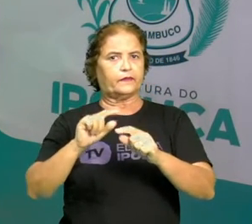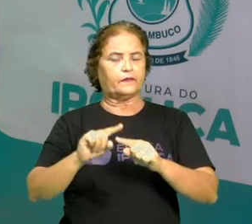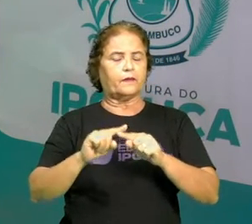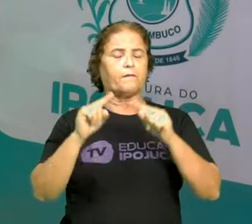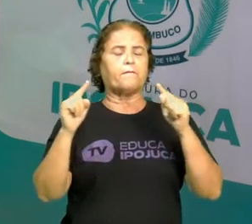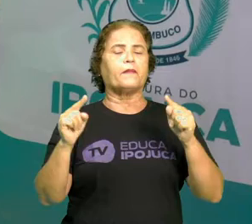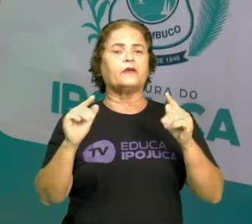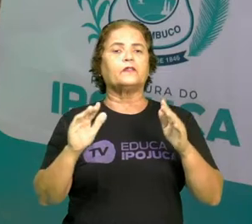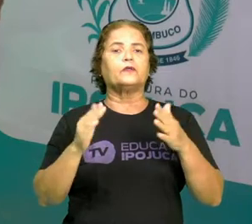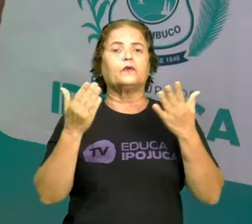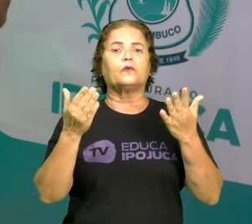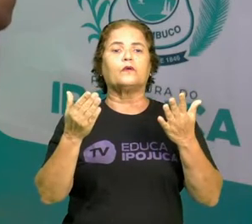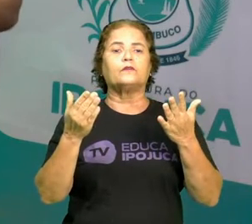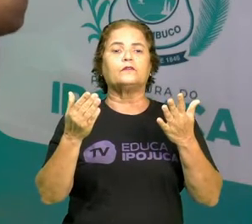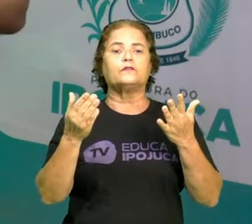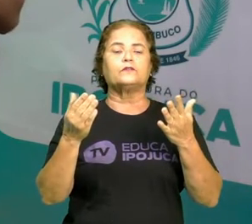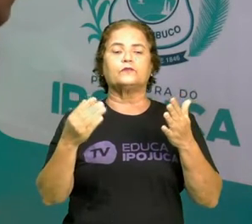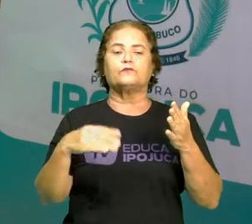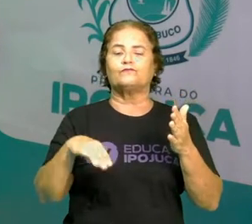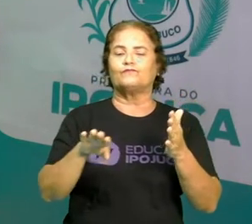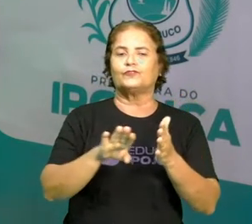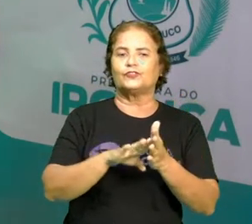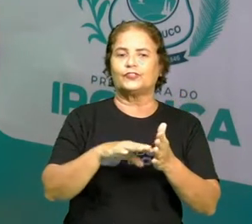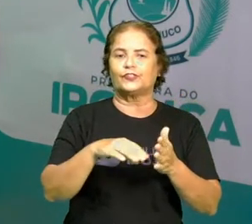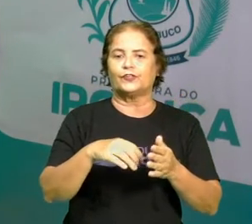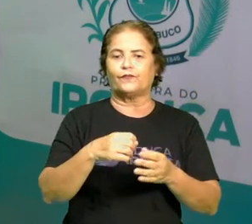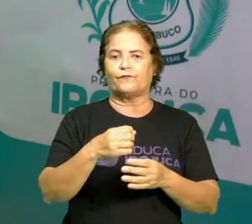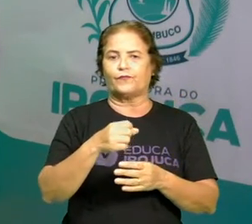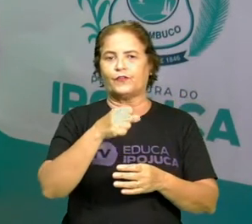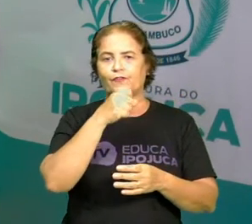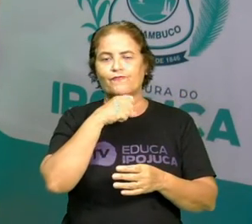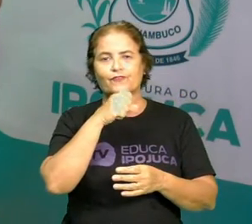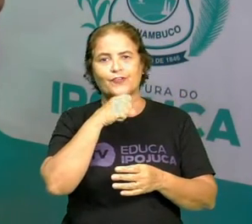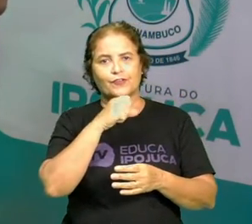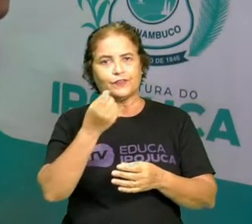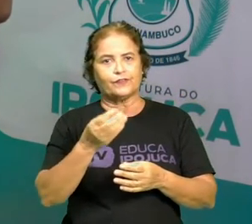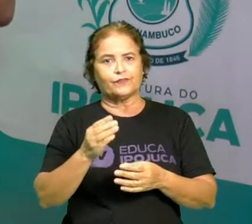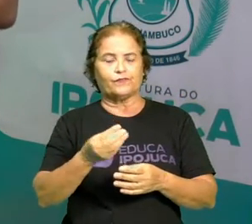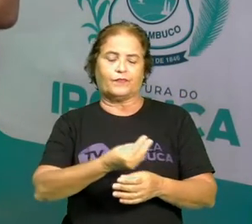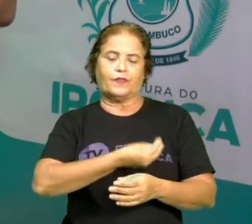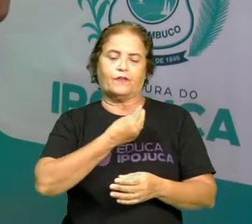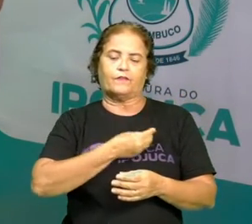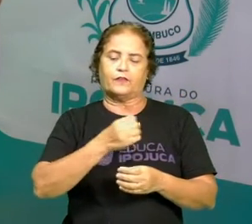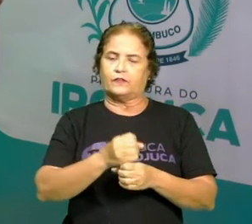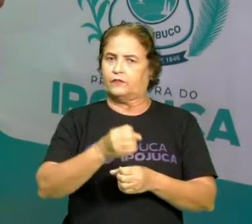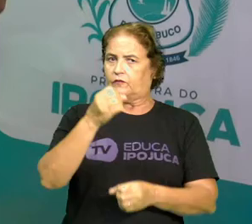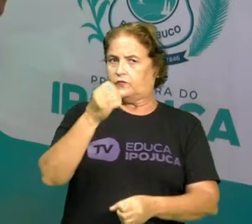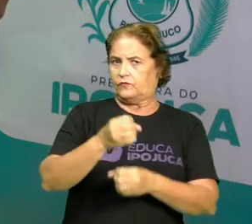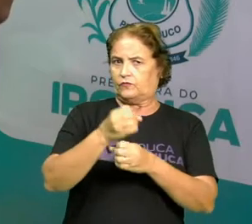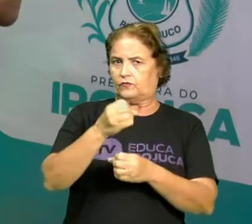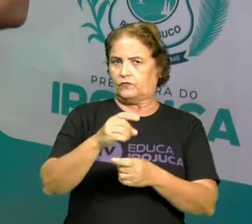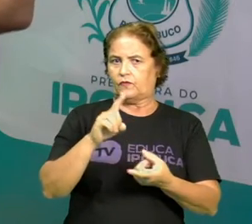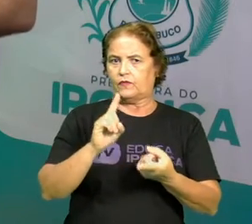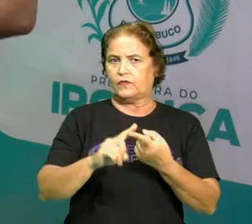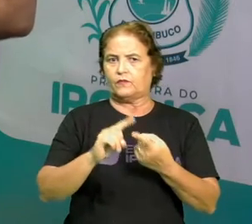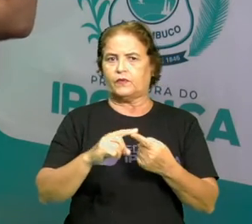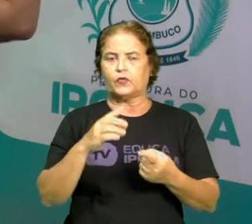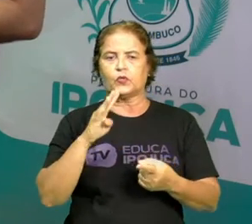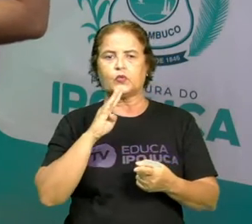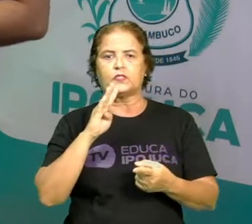da velhice, ou seja, na vida de um idoso, também chamada de terceira idade,